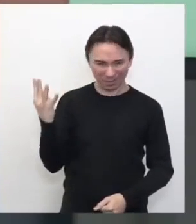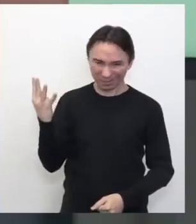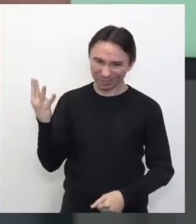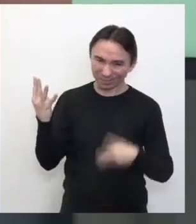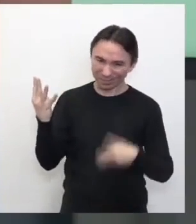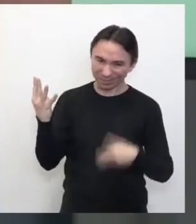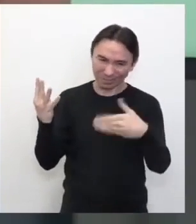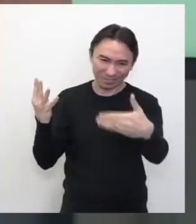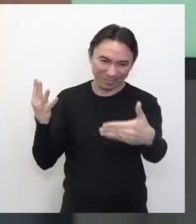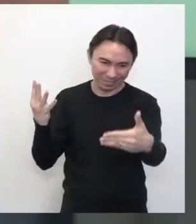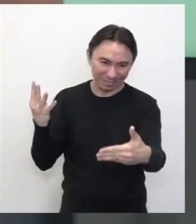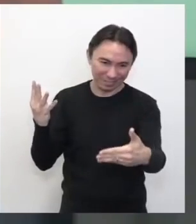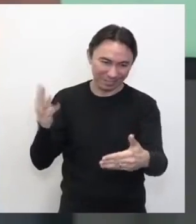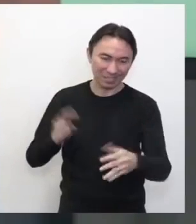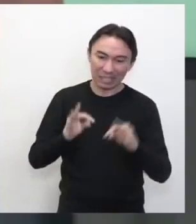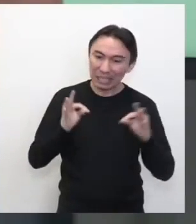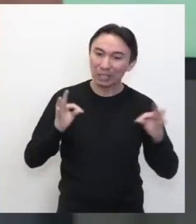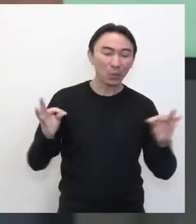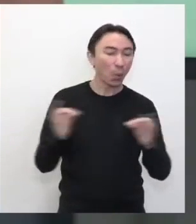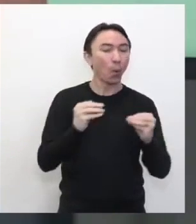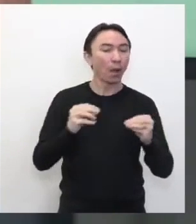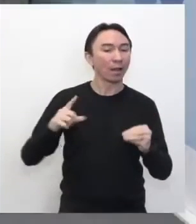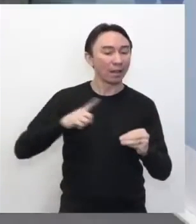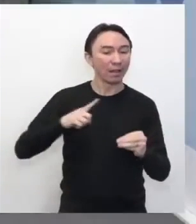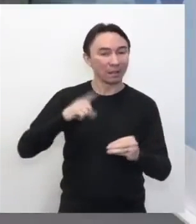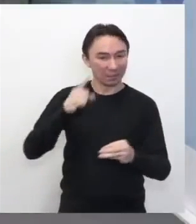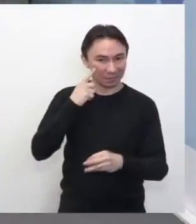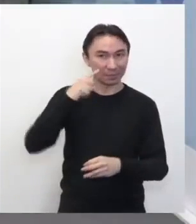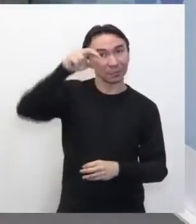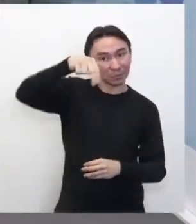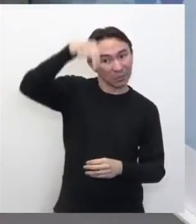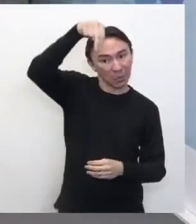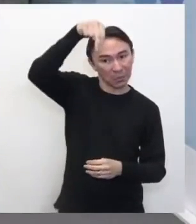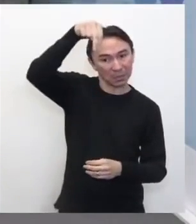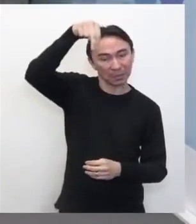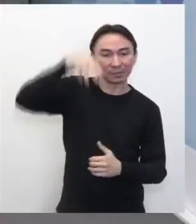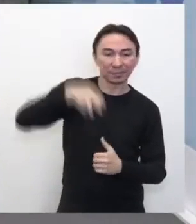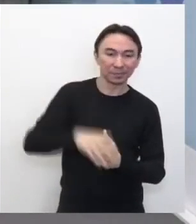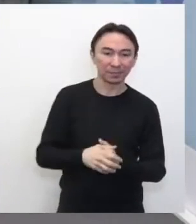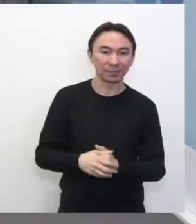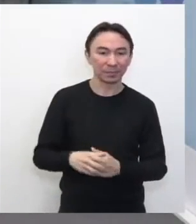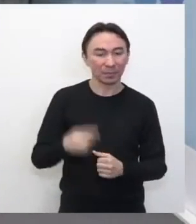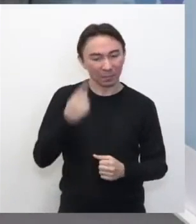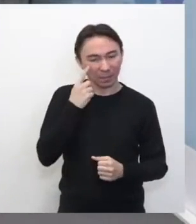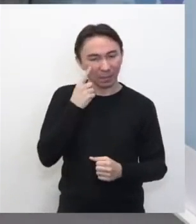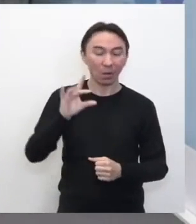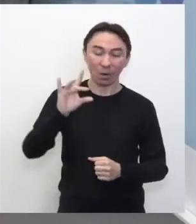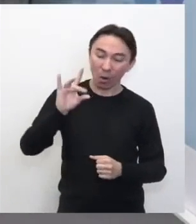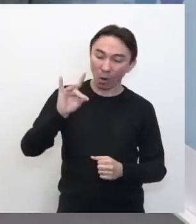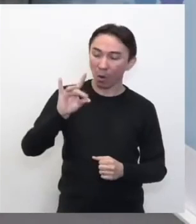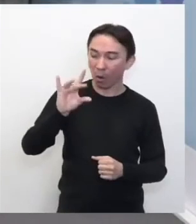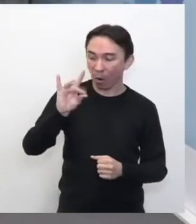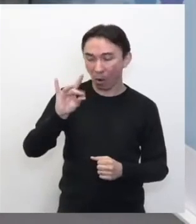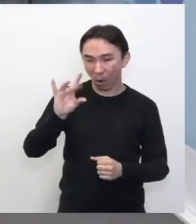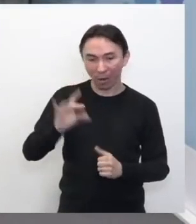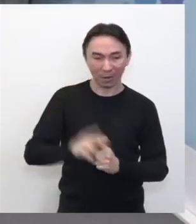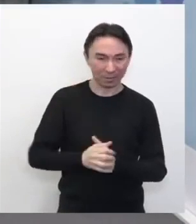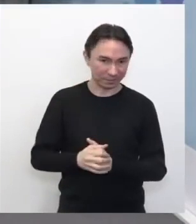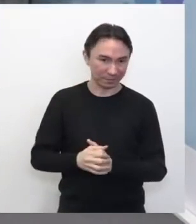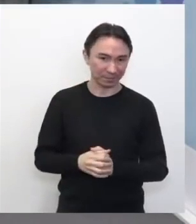Então, ela tem aqui toda a relação da face norte. Então, cola, né, Tony? Bem simples aqui.